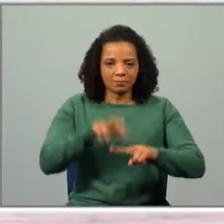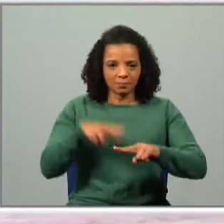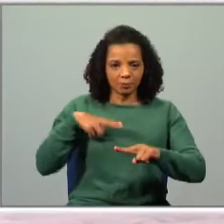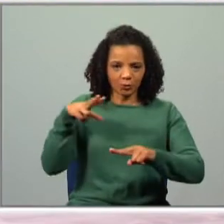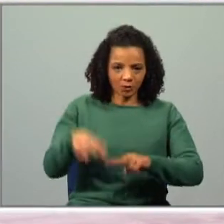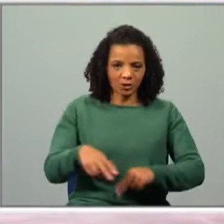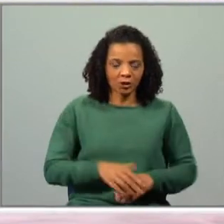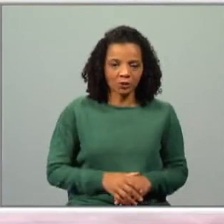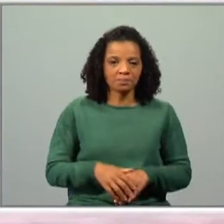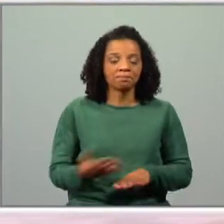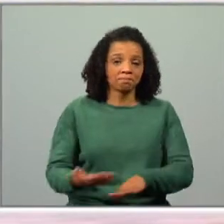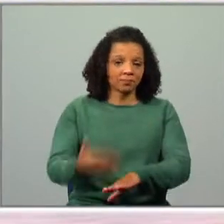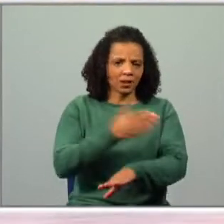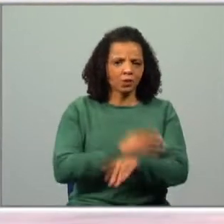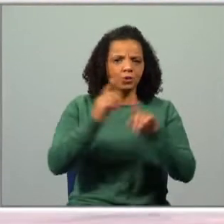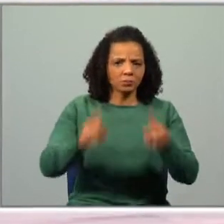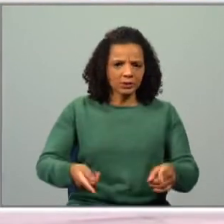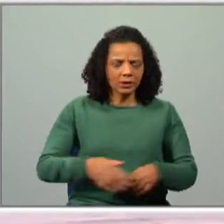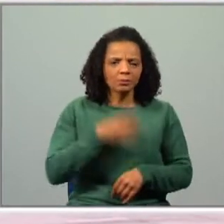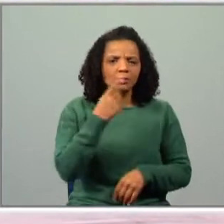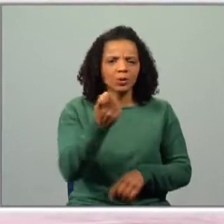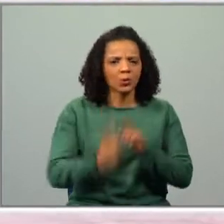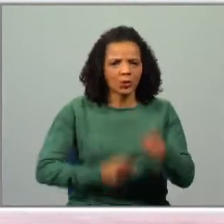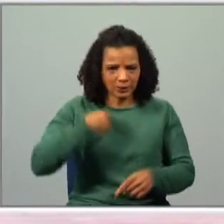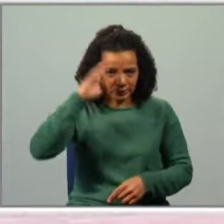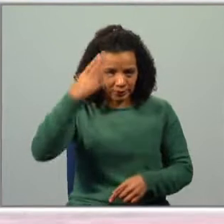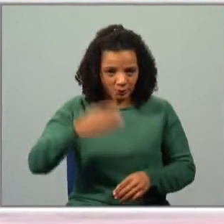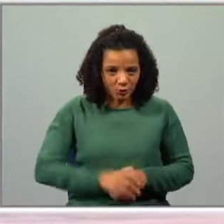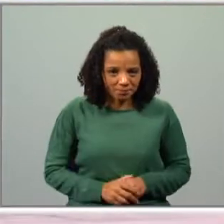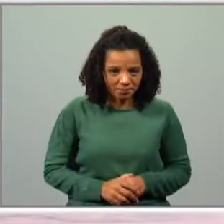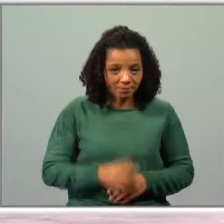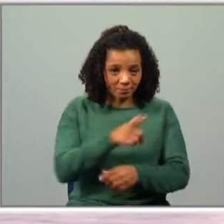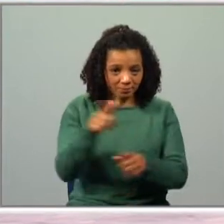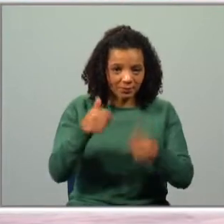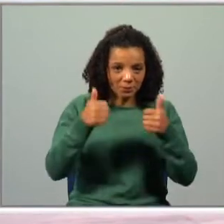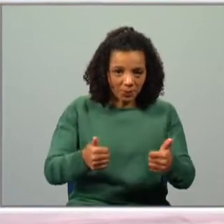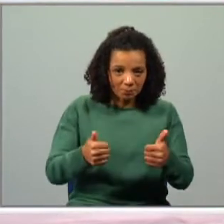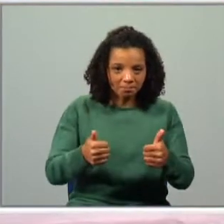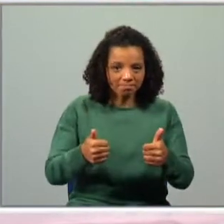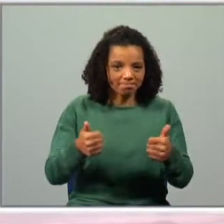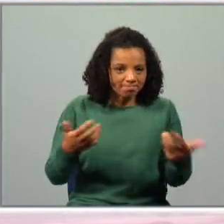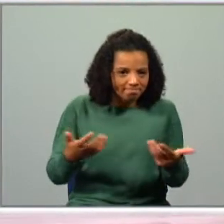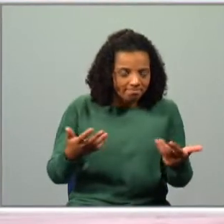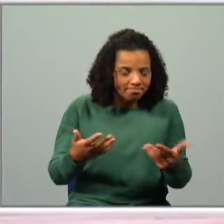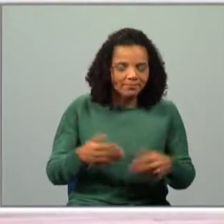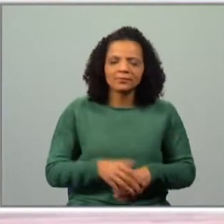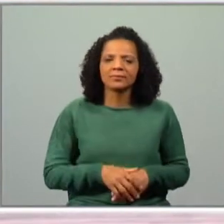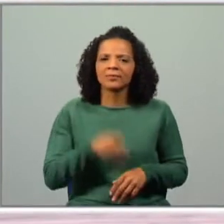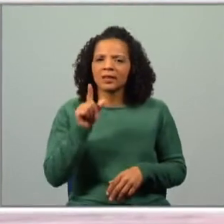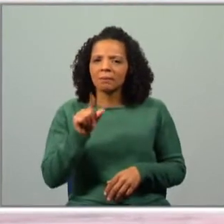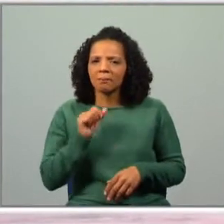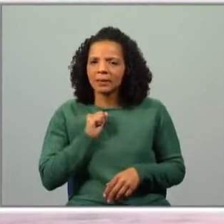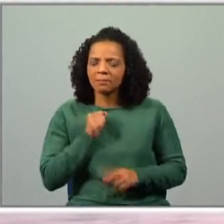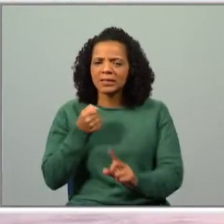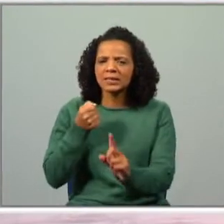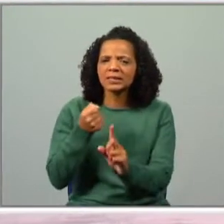português. Antes de iniciarmos, sabes o que te vou perguntar? Como estás? Bem? E aquele desafio que